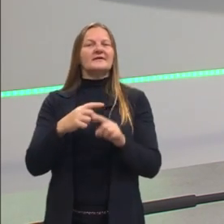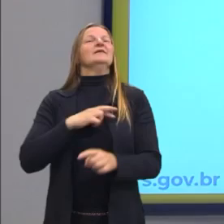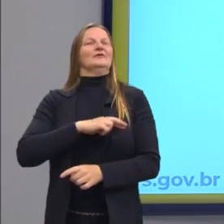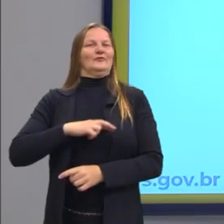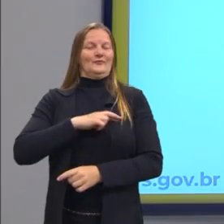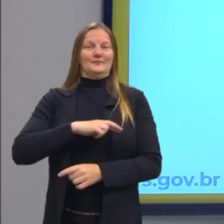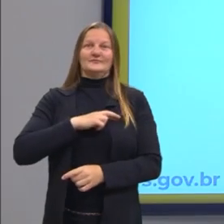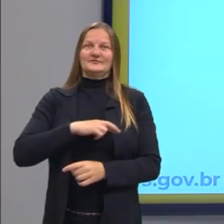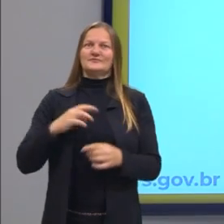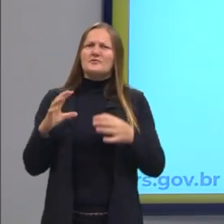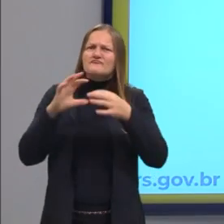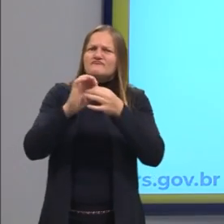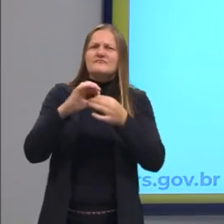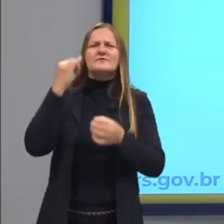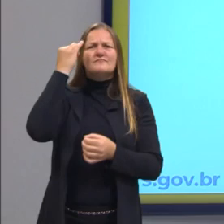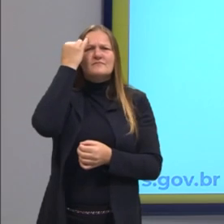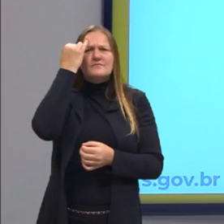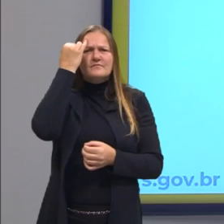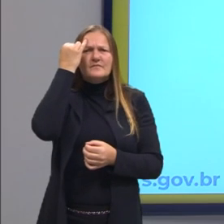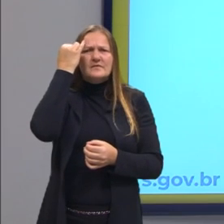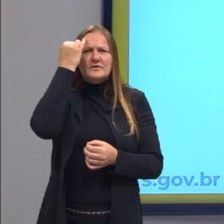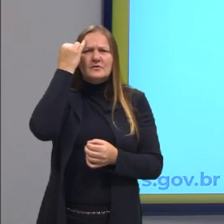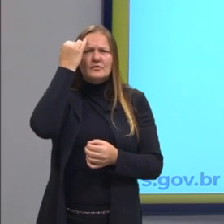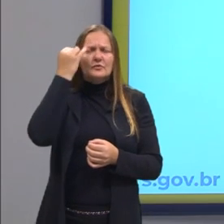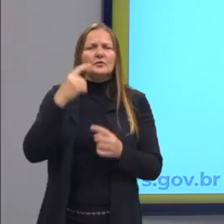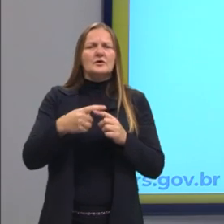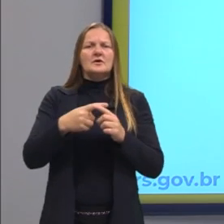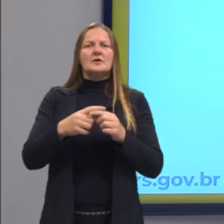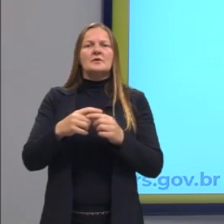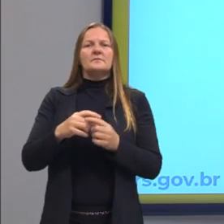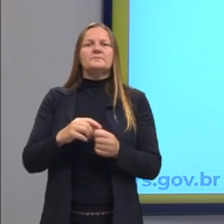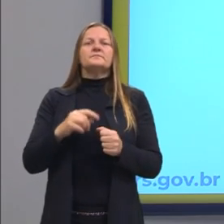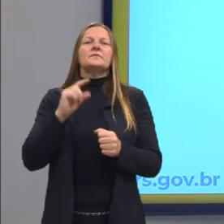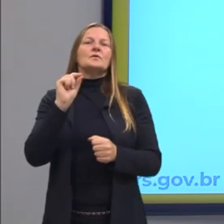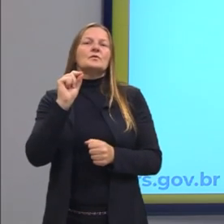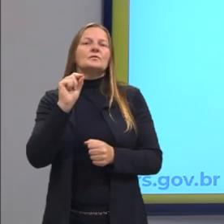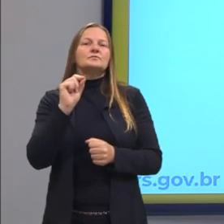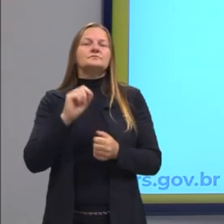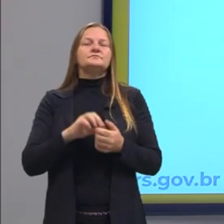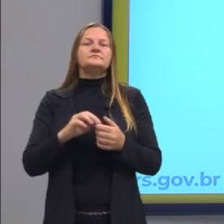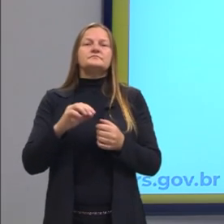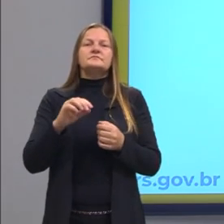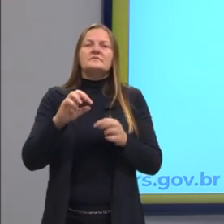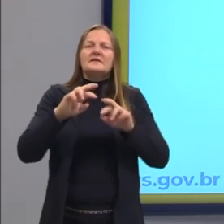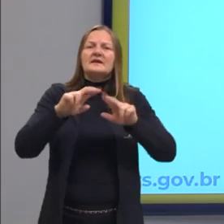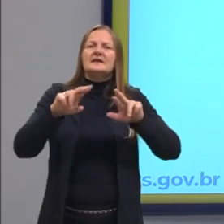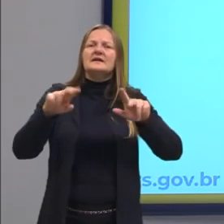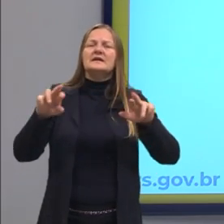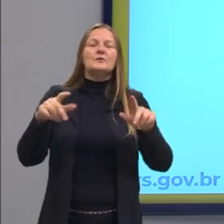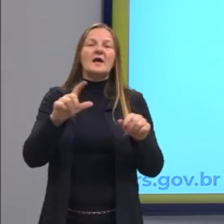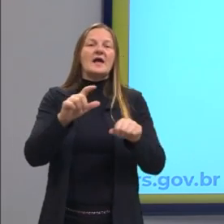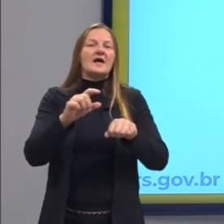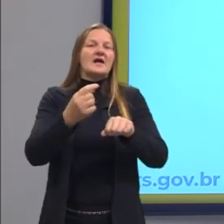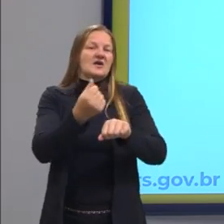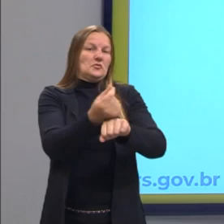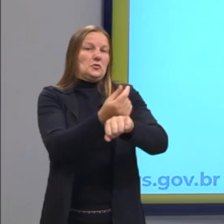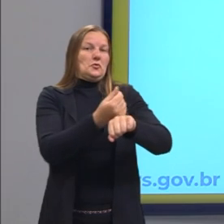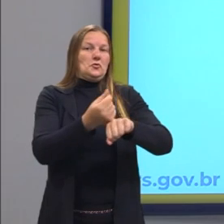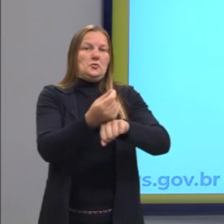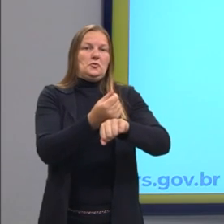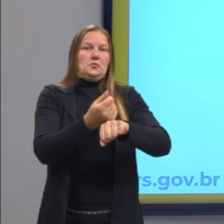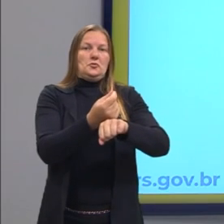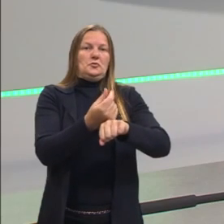ligado à ideologia do que? Do liberalismo. Mas não o liberalismo, aquele econômico. É um liberalismo que está